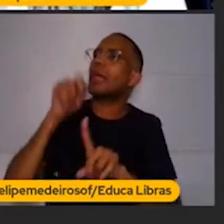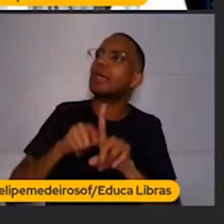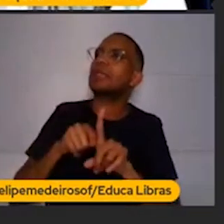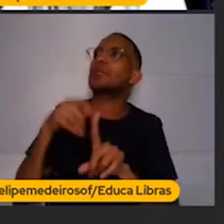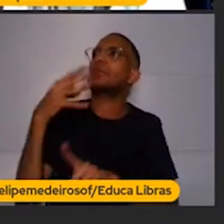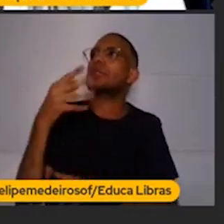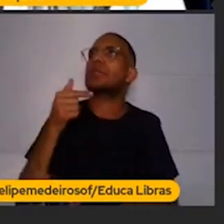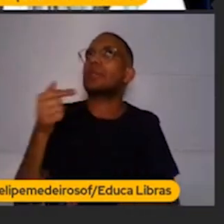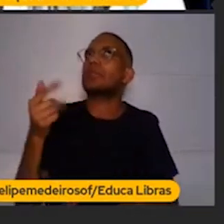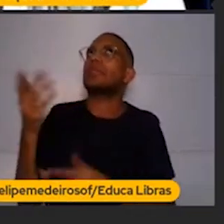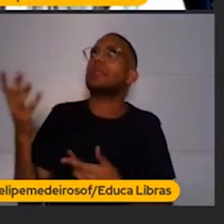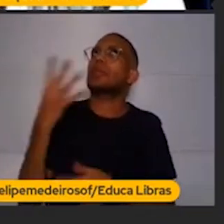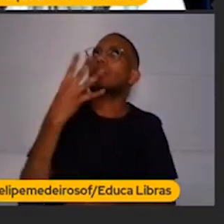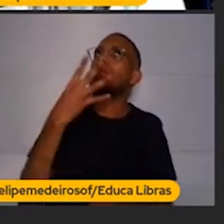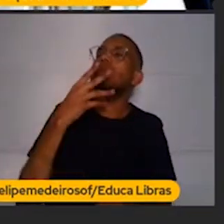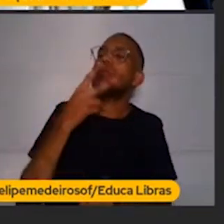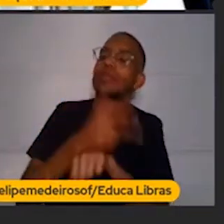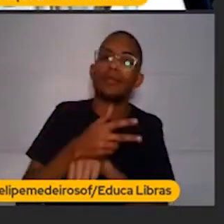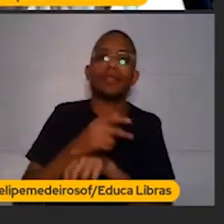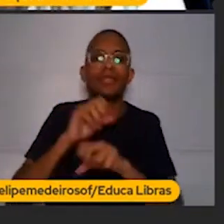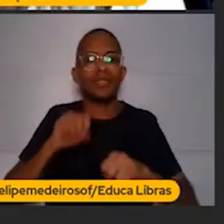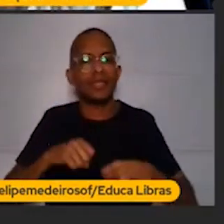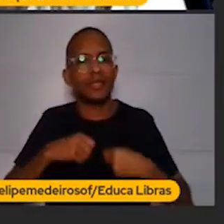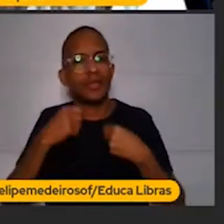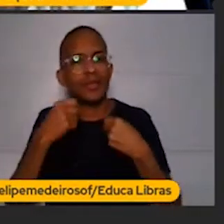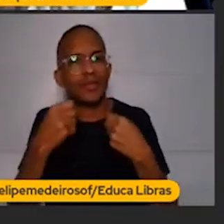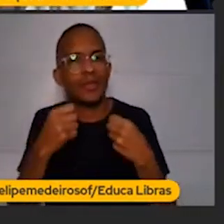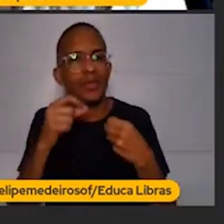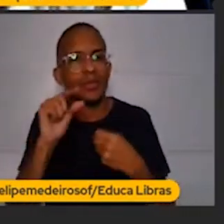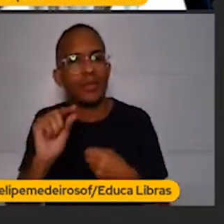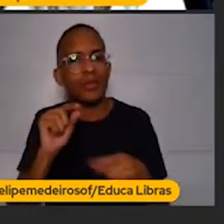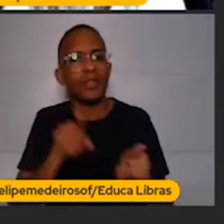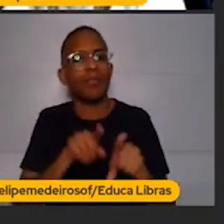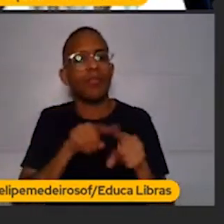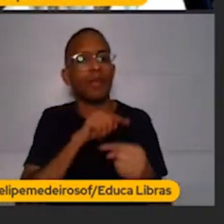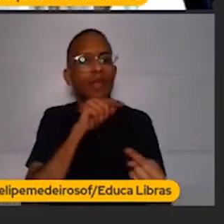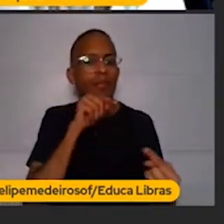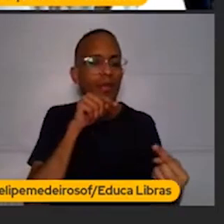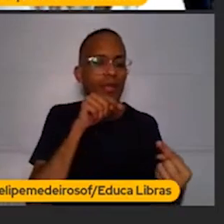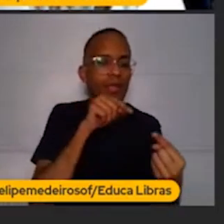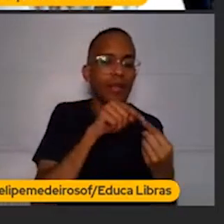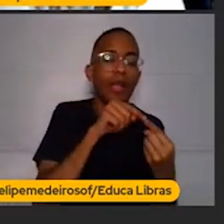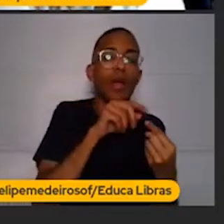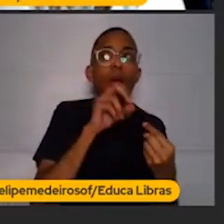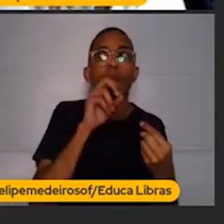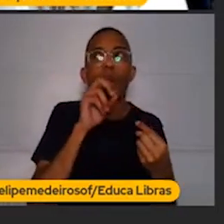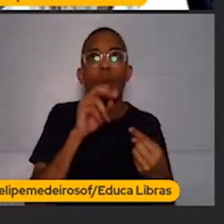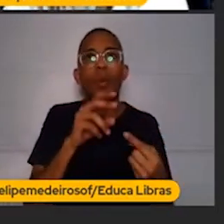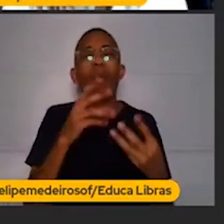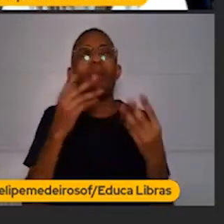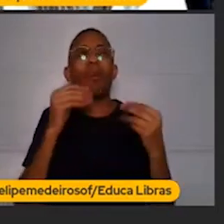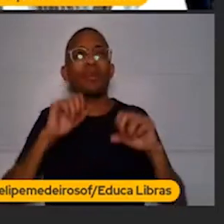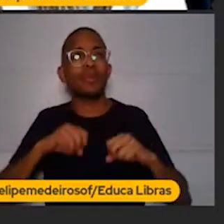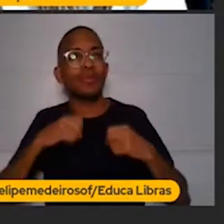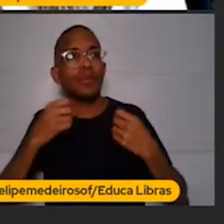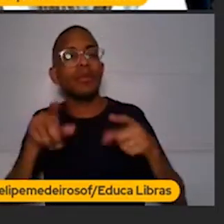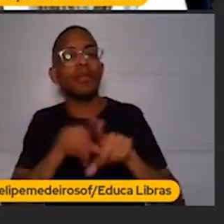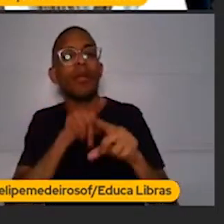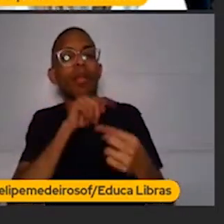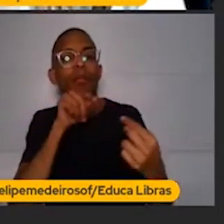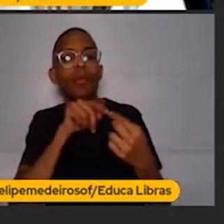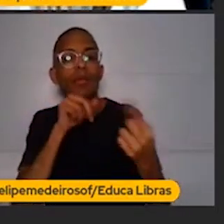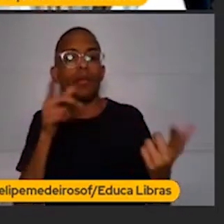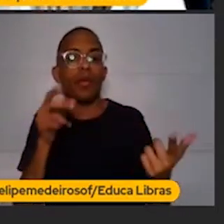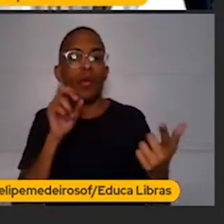É alto esforço e baixo impacto? Ou é baixo esforço e baixo impacto? Ou é alto esforço